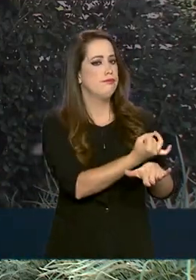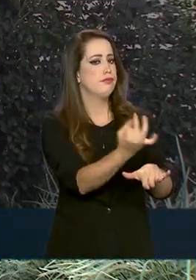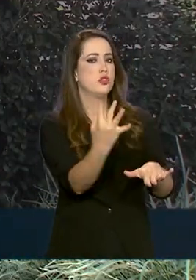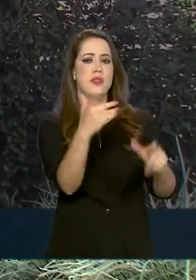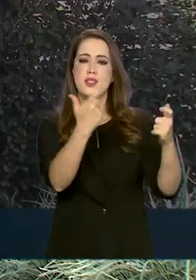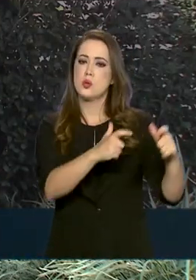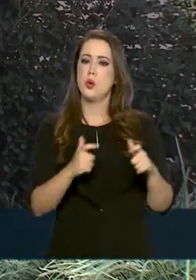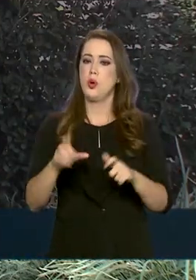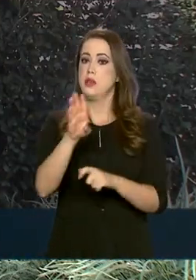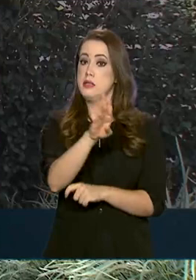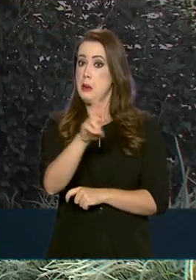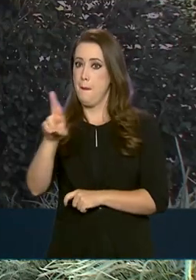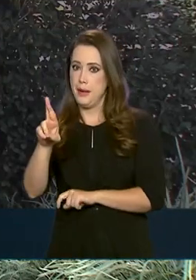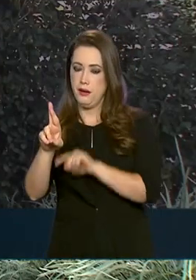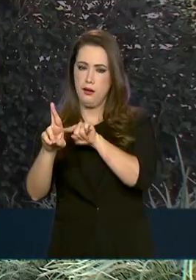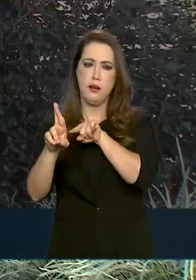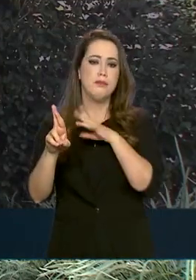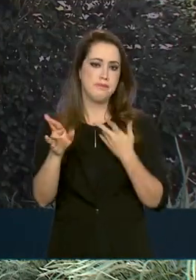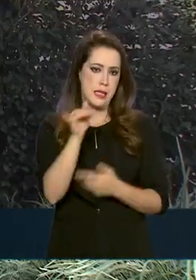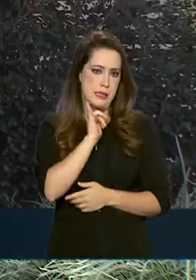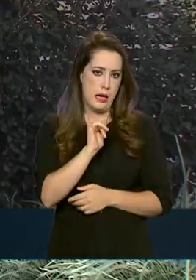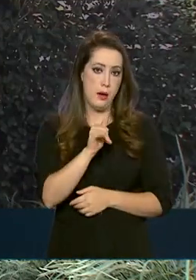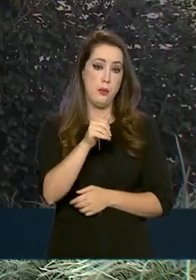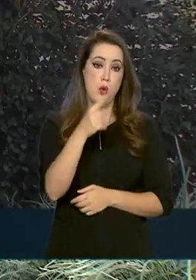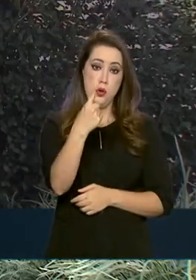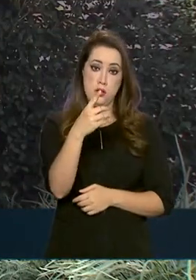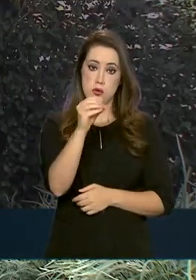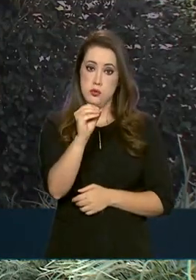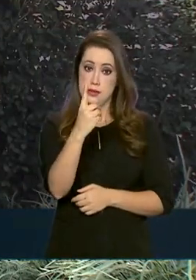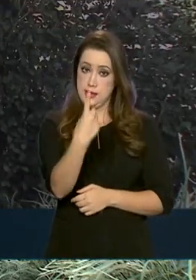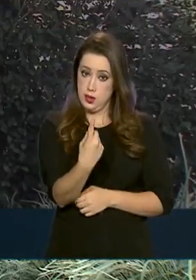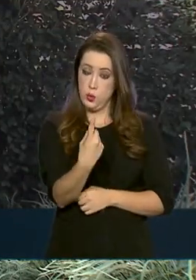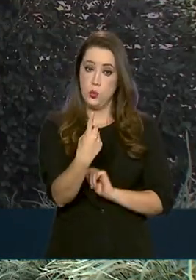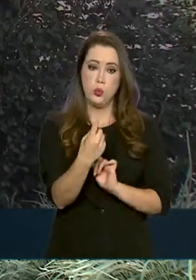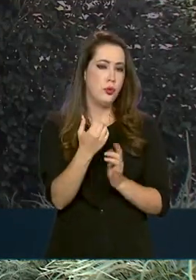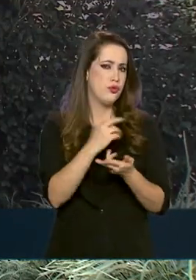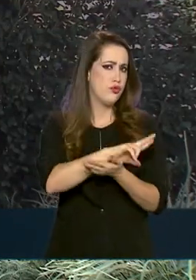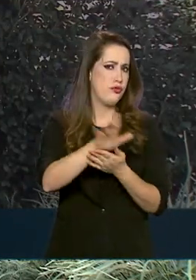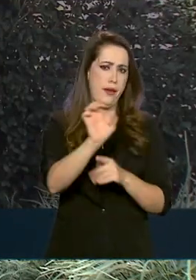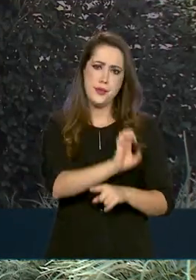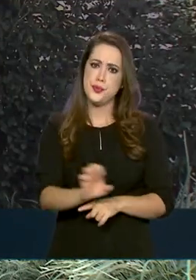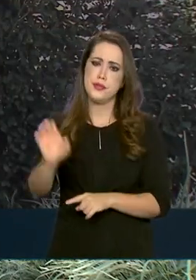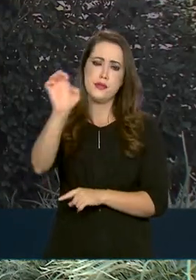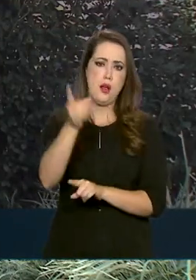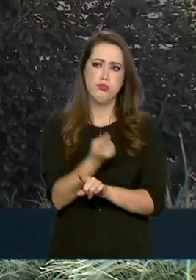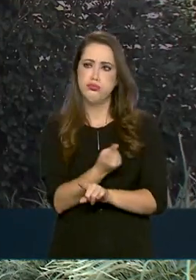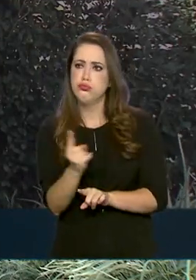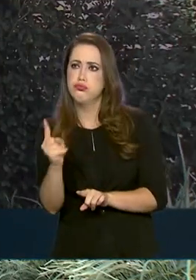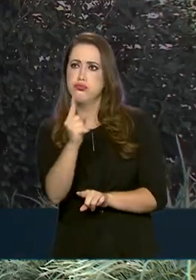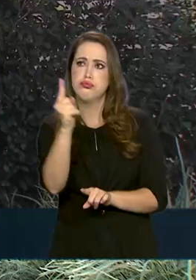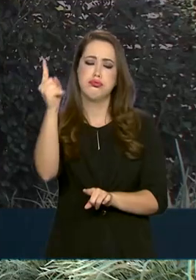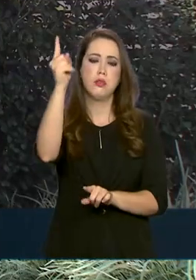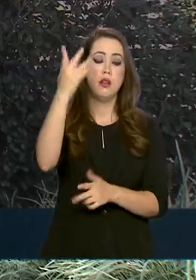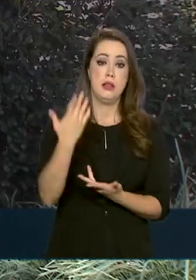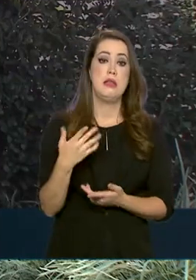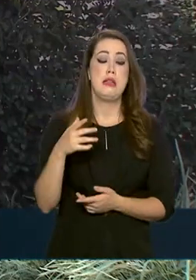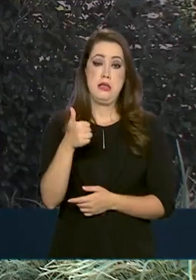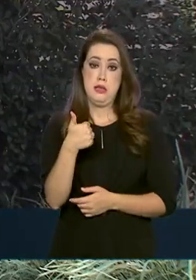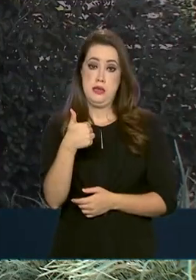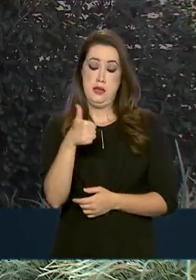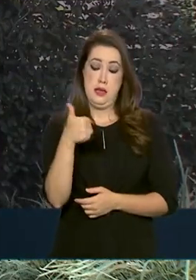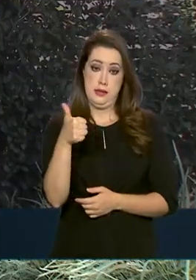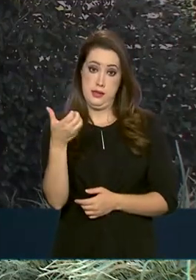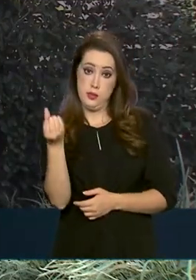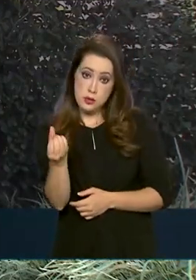BRs. Entre elas, a 101, que corta vários estados de norte a sul, a 116 no Rio Grande do Sul e a